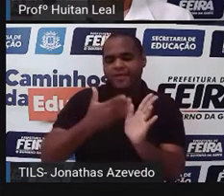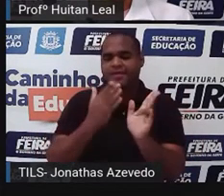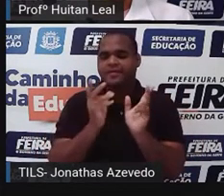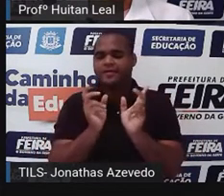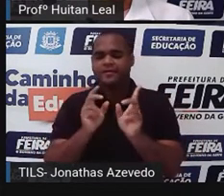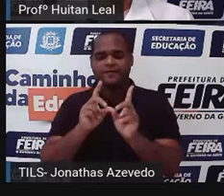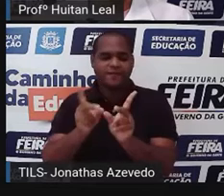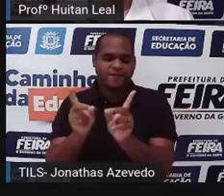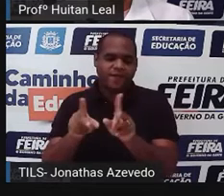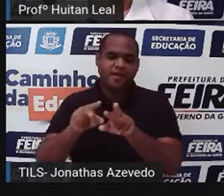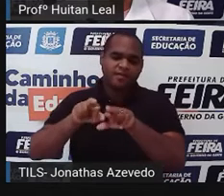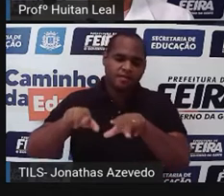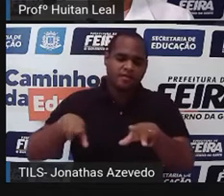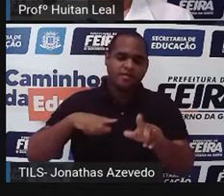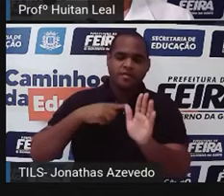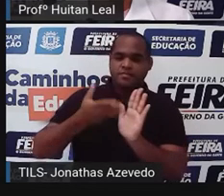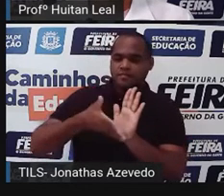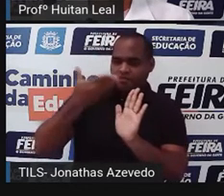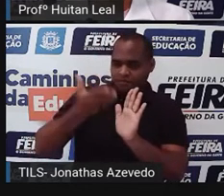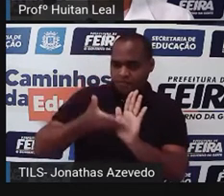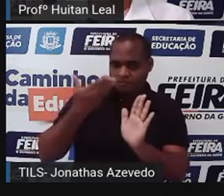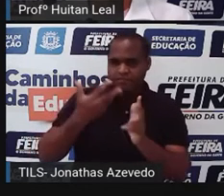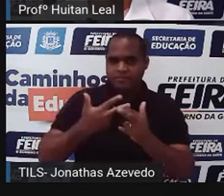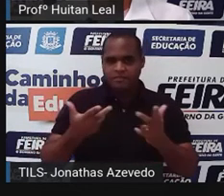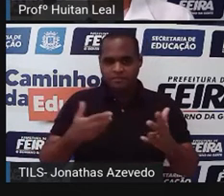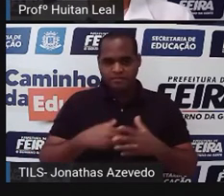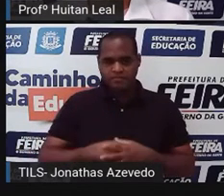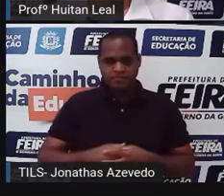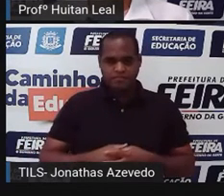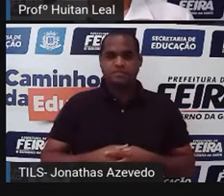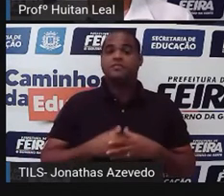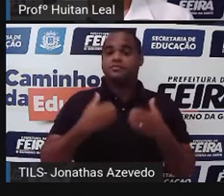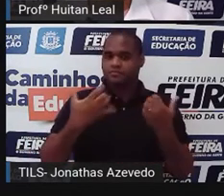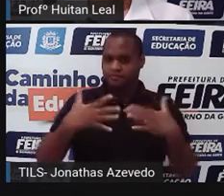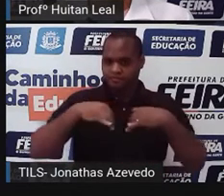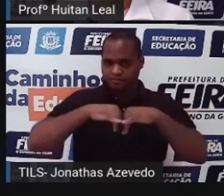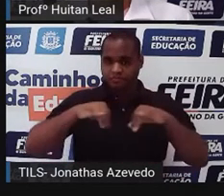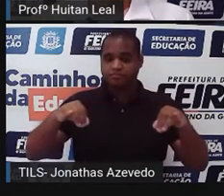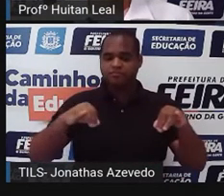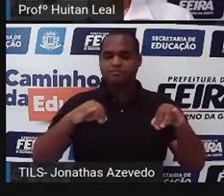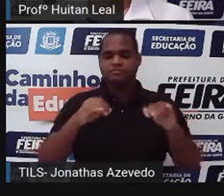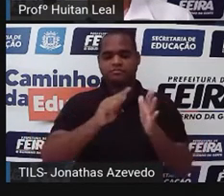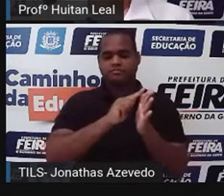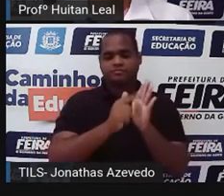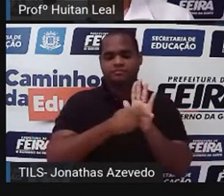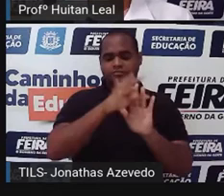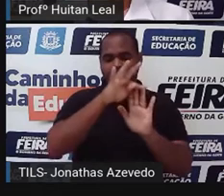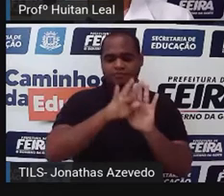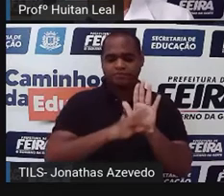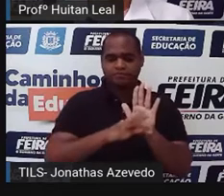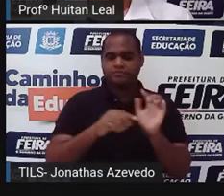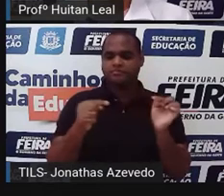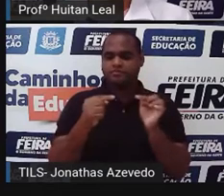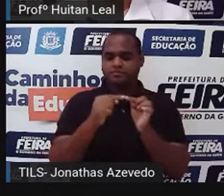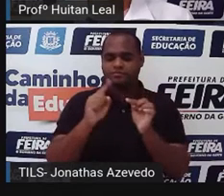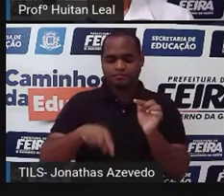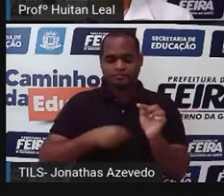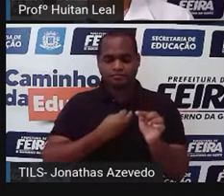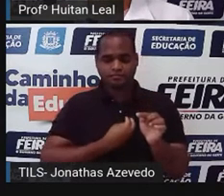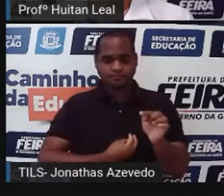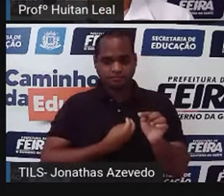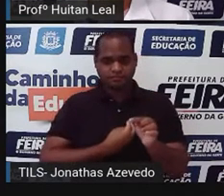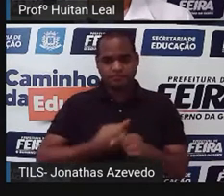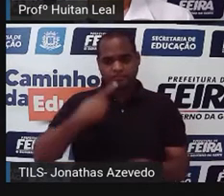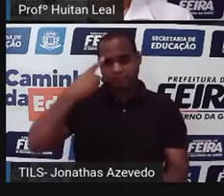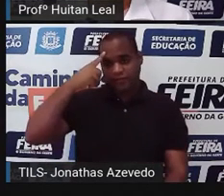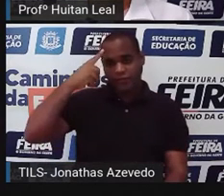impressos, nas revistas. Então a notícia é um gênero textual que está impregnado em nossa vida, no nosso dia